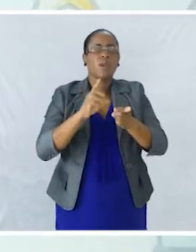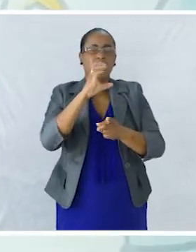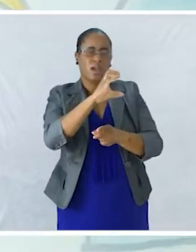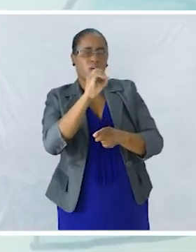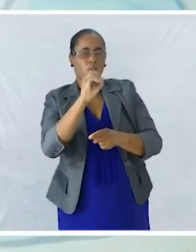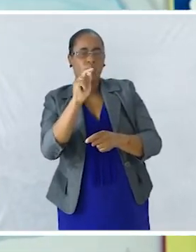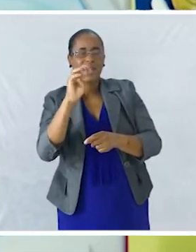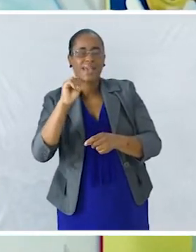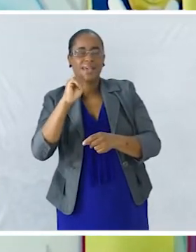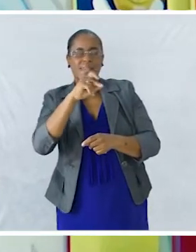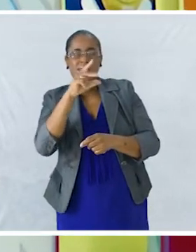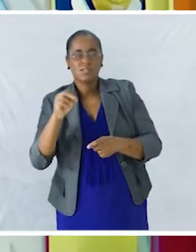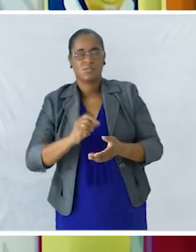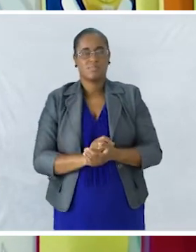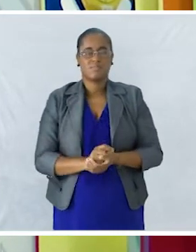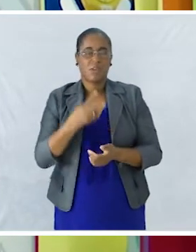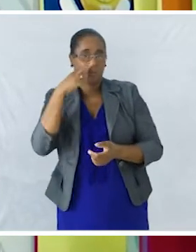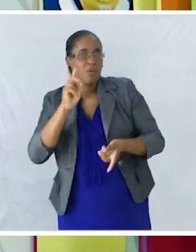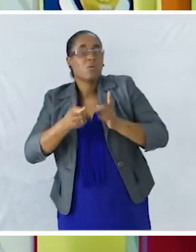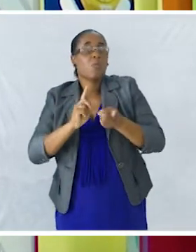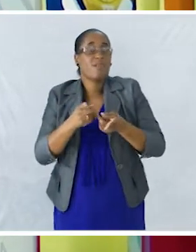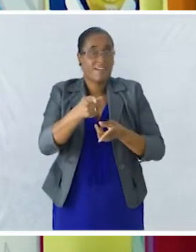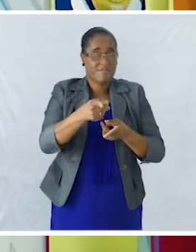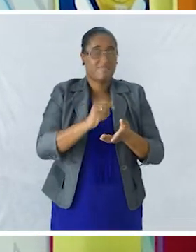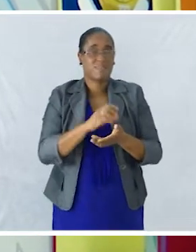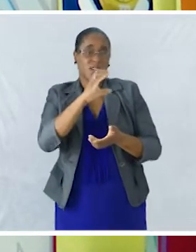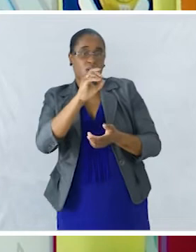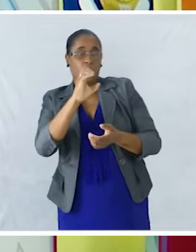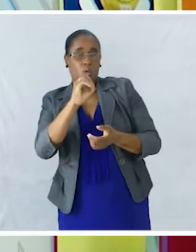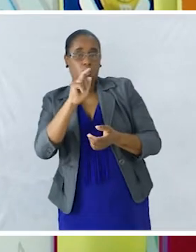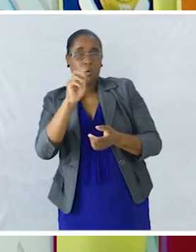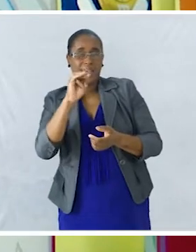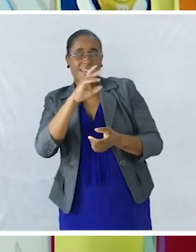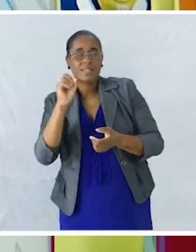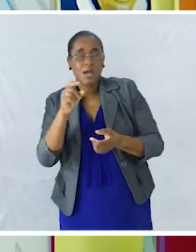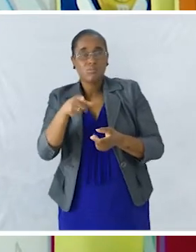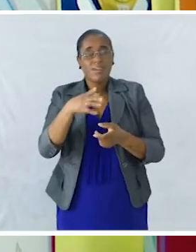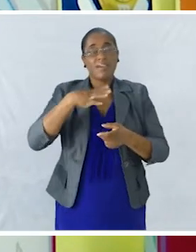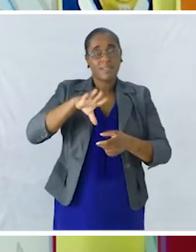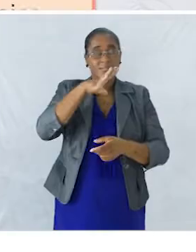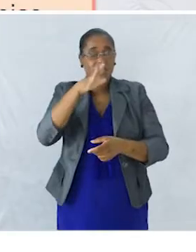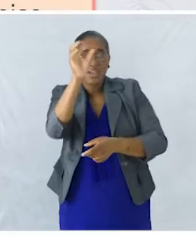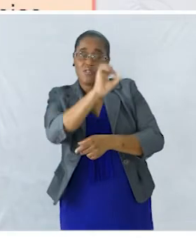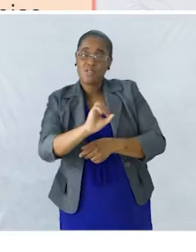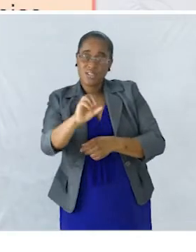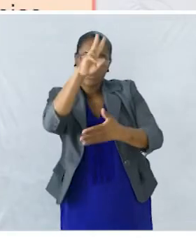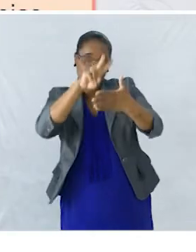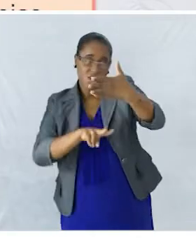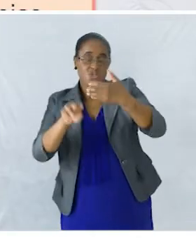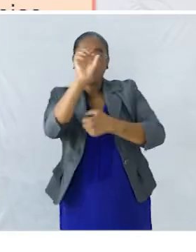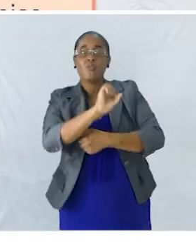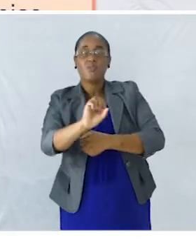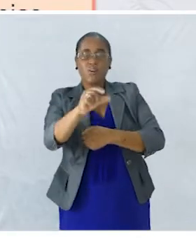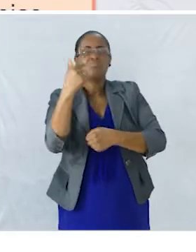Coesão e coerência Vamos ver o significado O que é significa Coesão? Quer dizer Que vocês No vosso texto Têm de